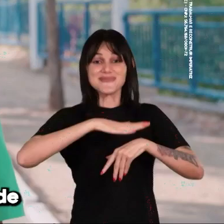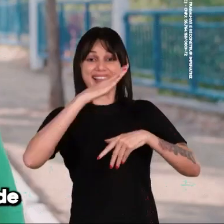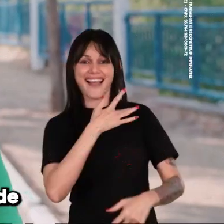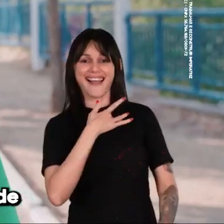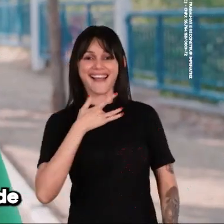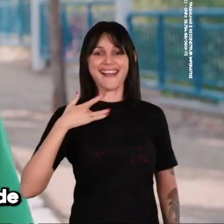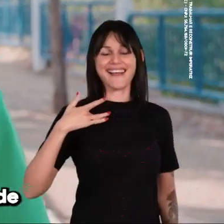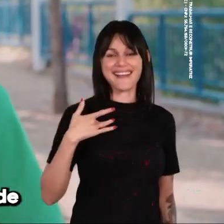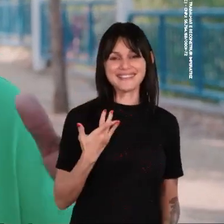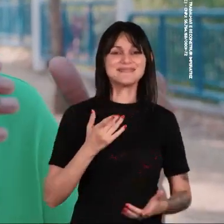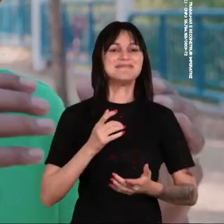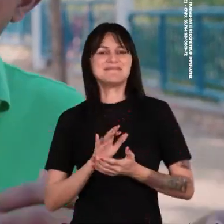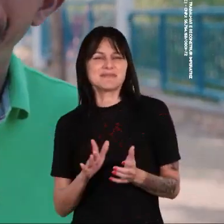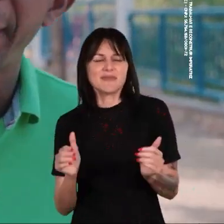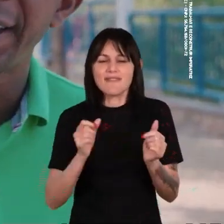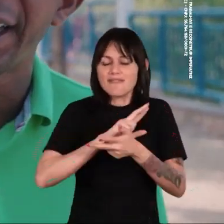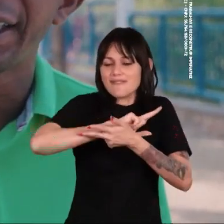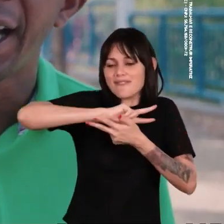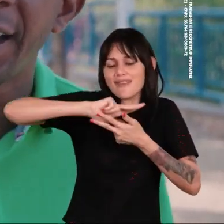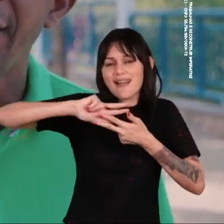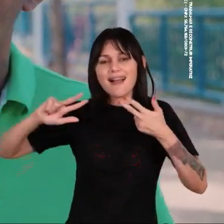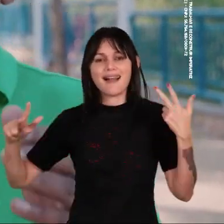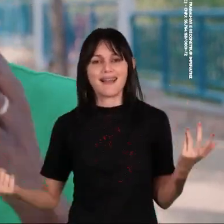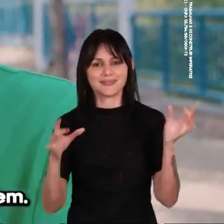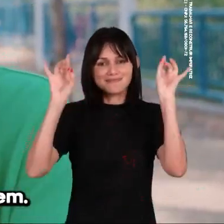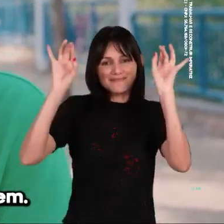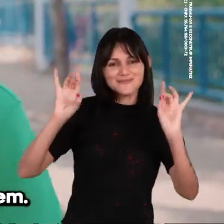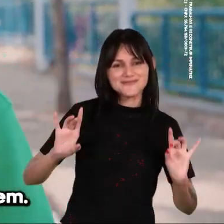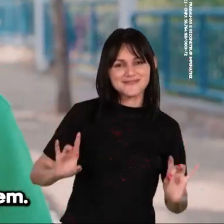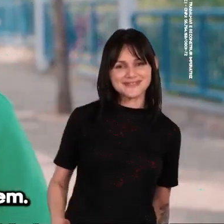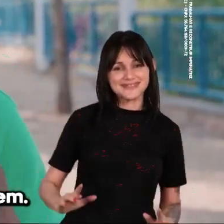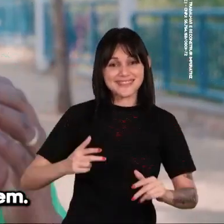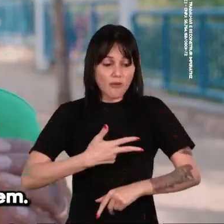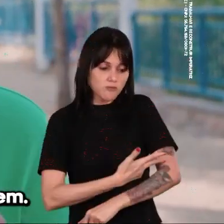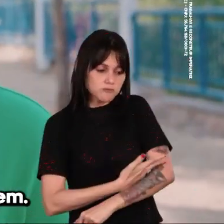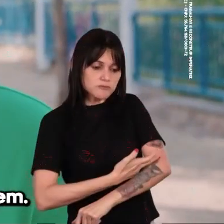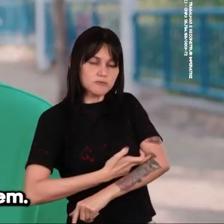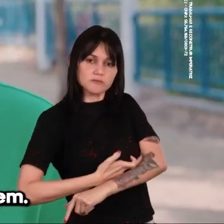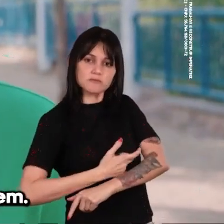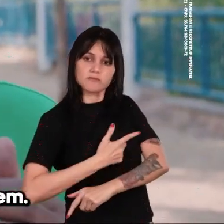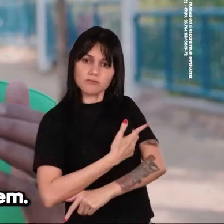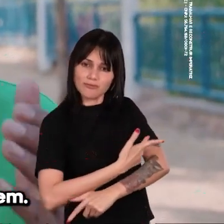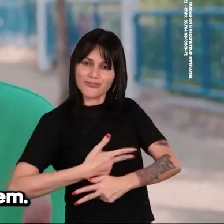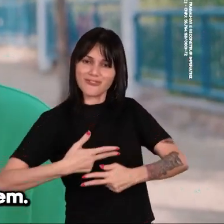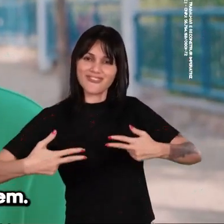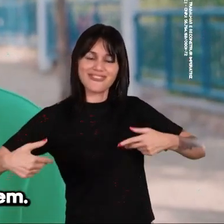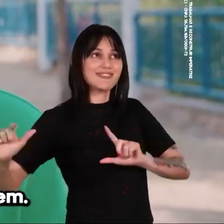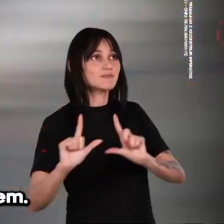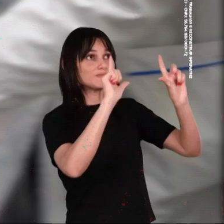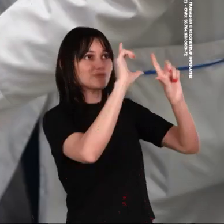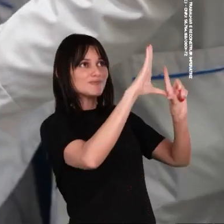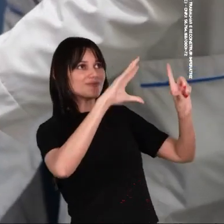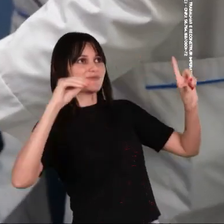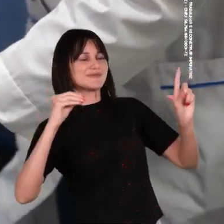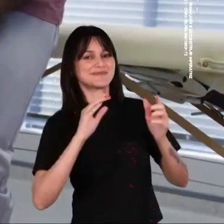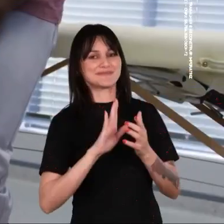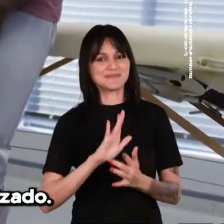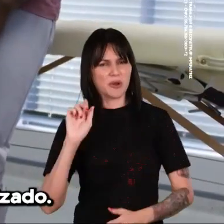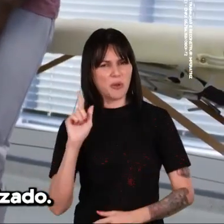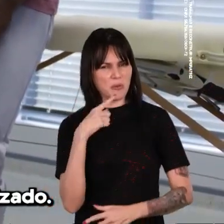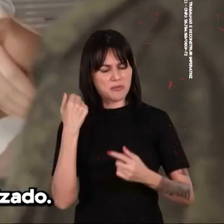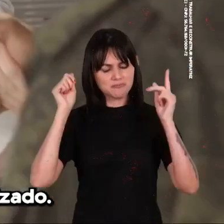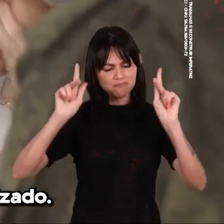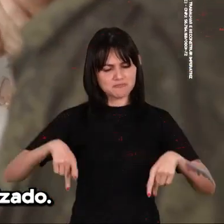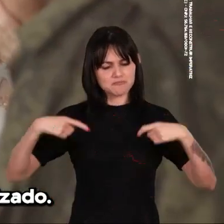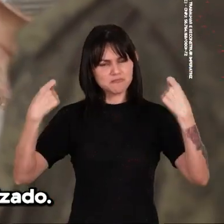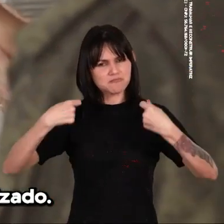centro de saúde com todas as especialidades e exames laboratoriais e de imagem. A nossa população